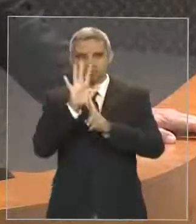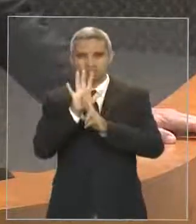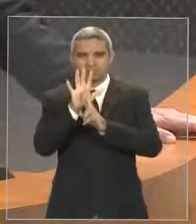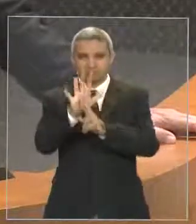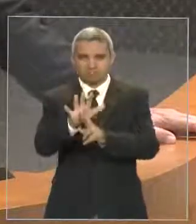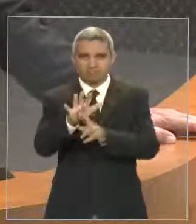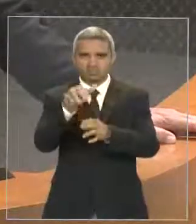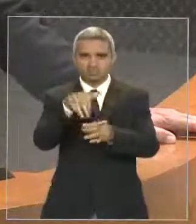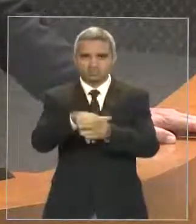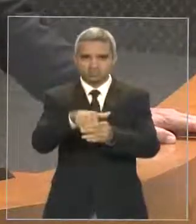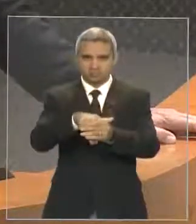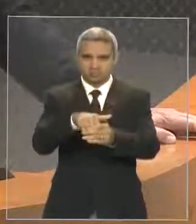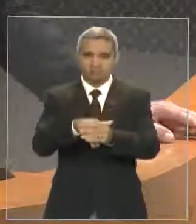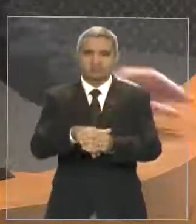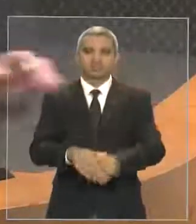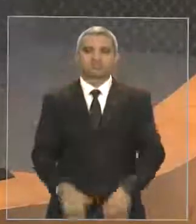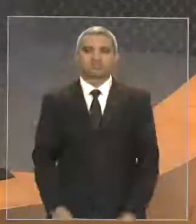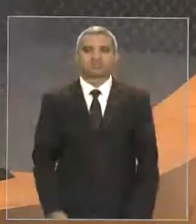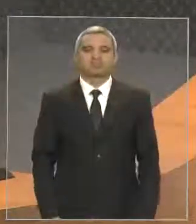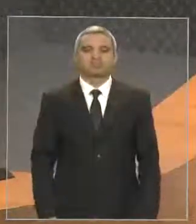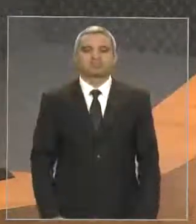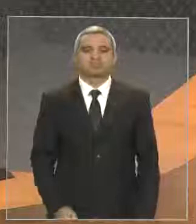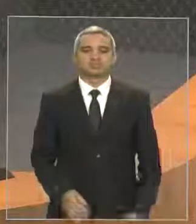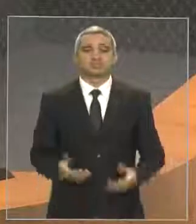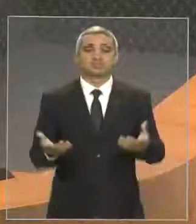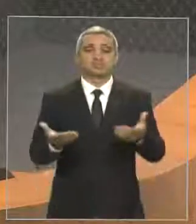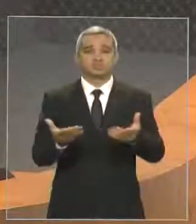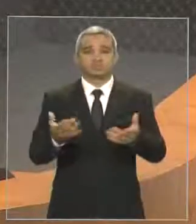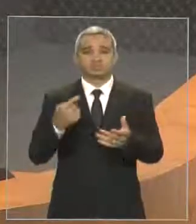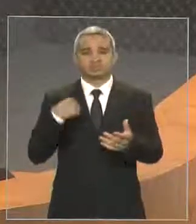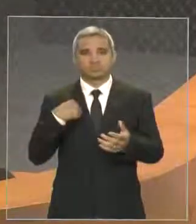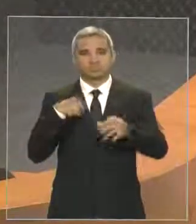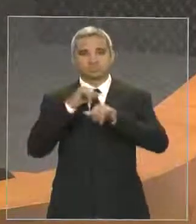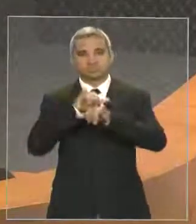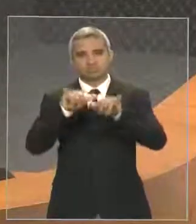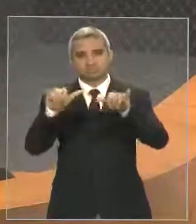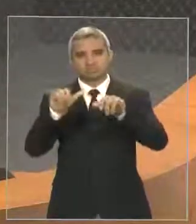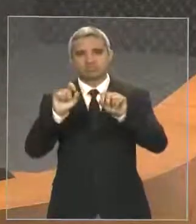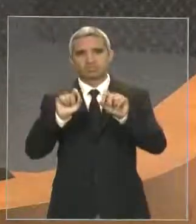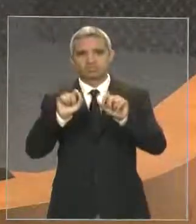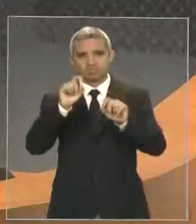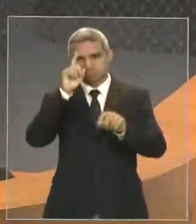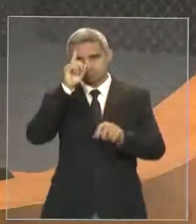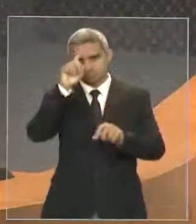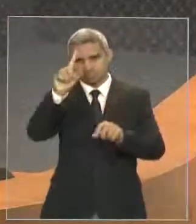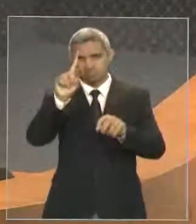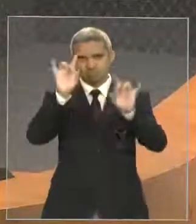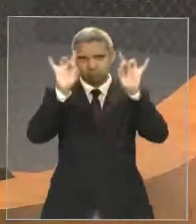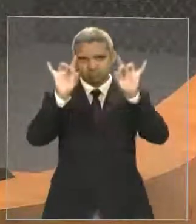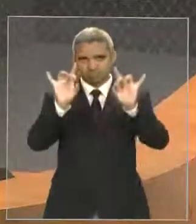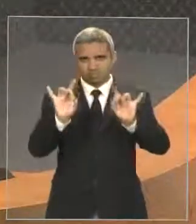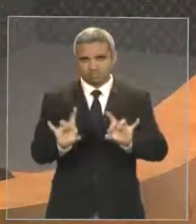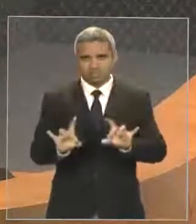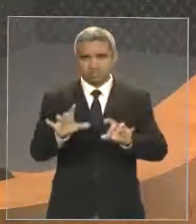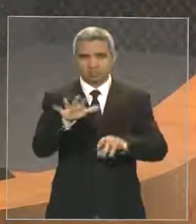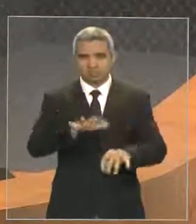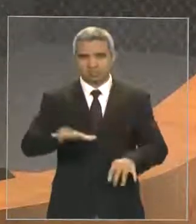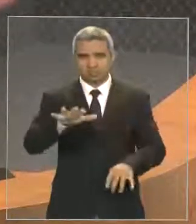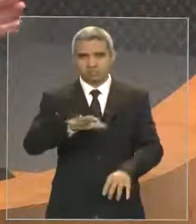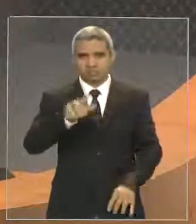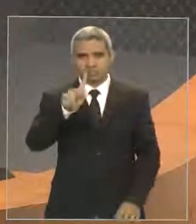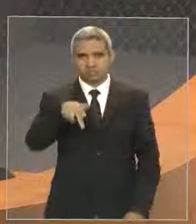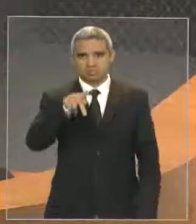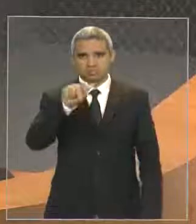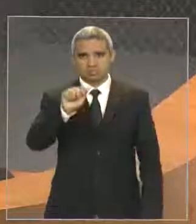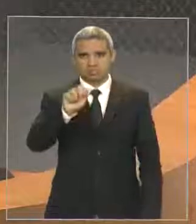espera de nós, de um parlamentar. Fica o meu registro aqui pelo dia do parlamento, numa certeza de que nossa casa manterá viva e